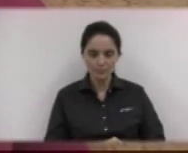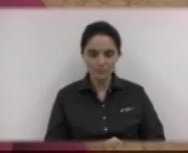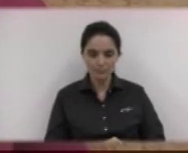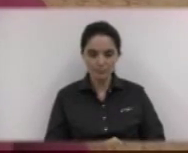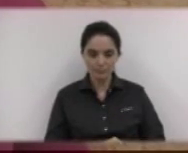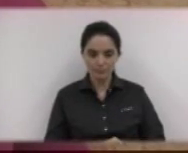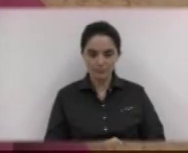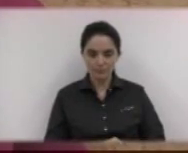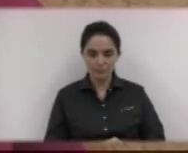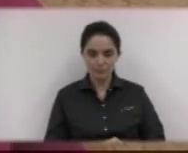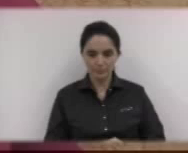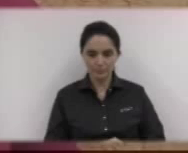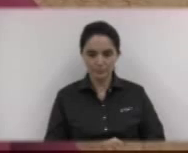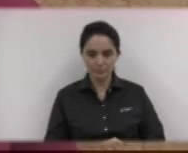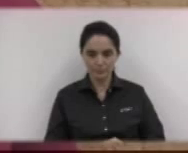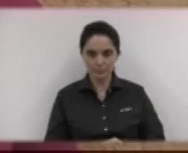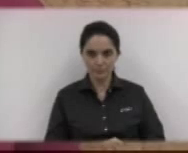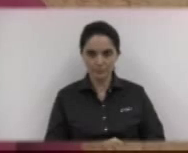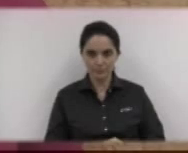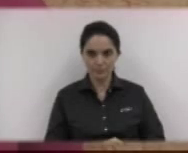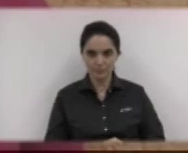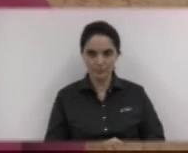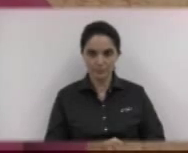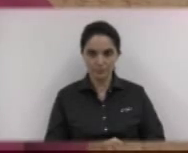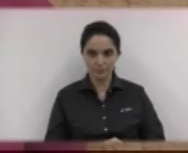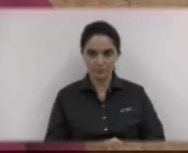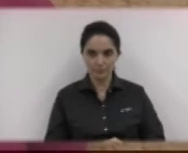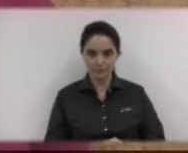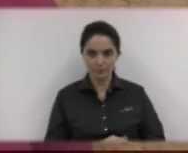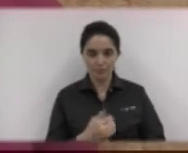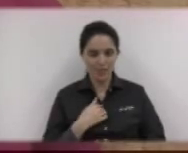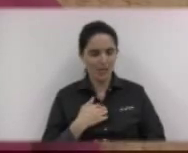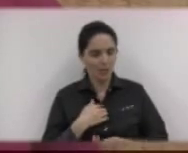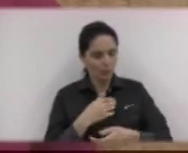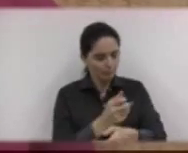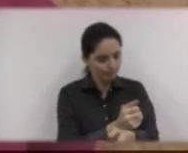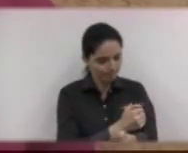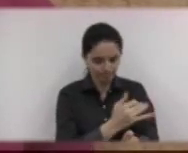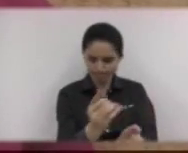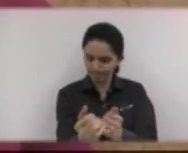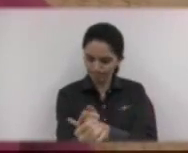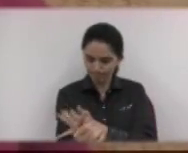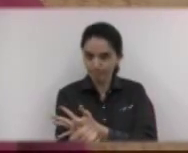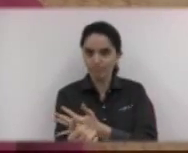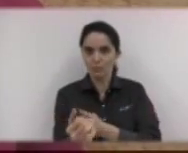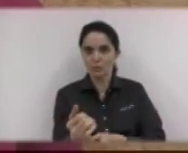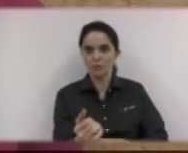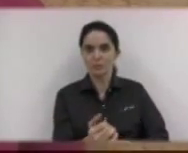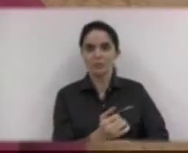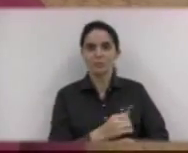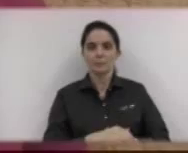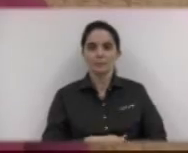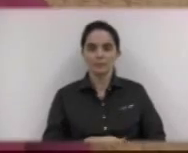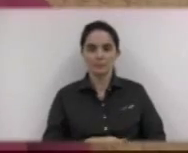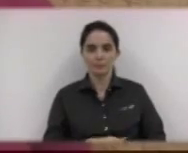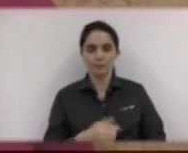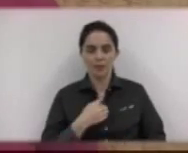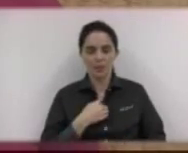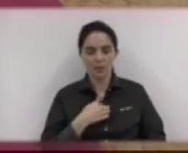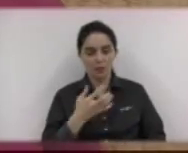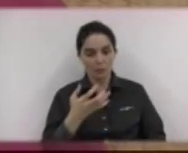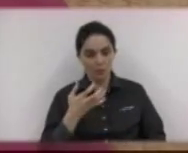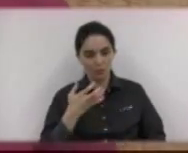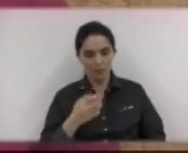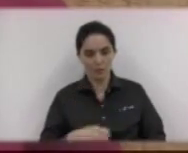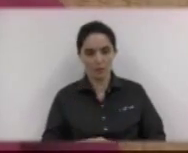Bom, enfim, é muita emoção, nós queremos nos colocar à disposição